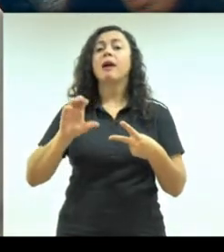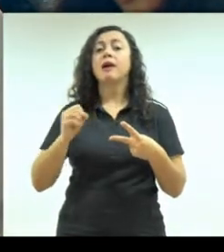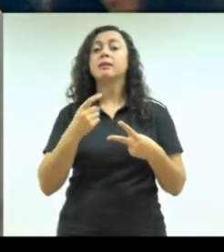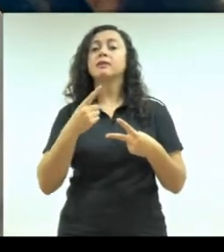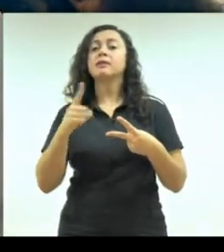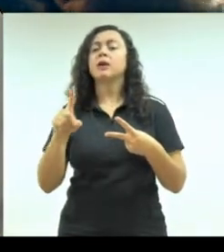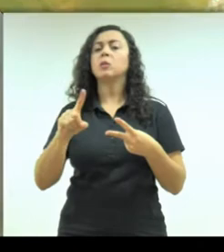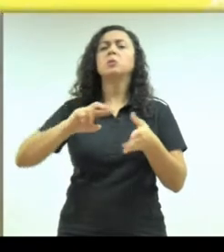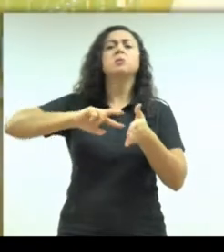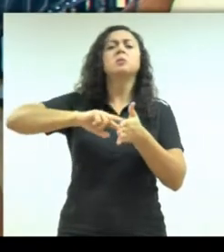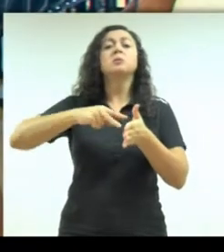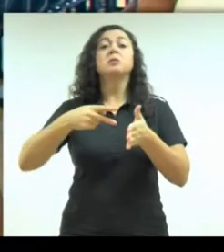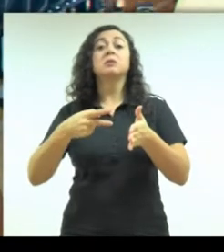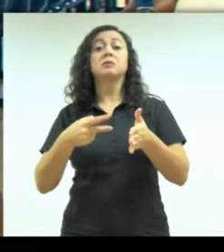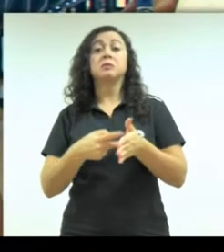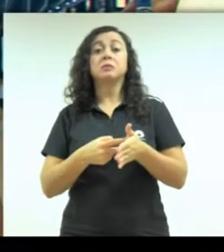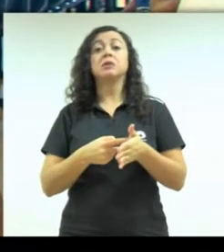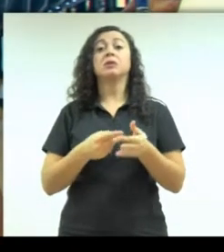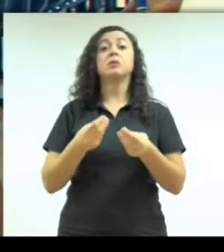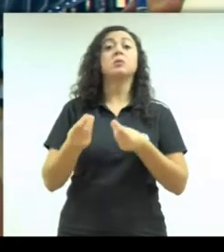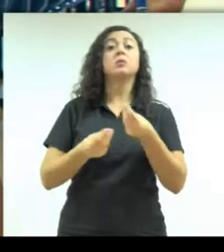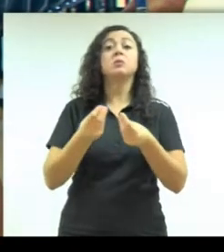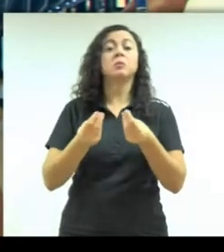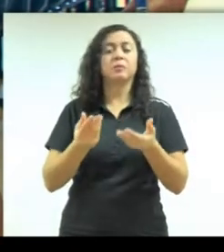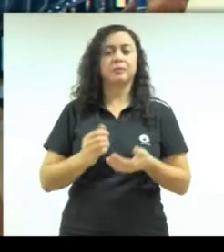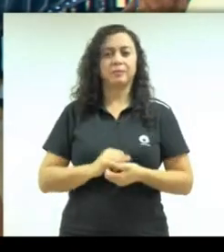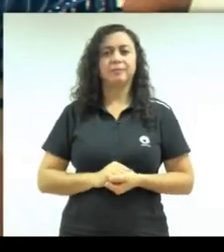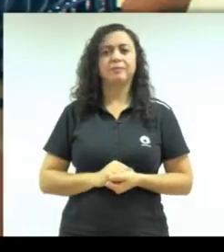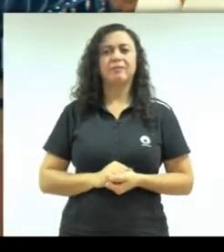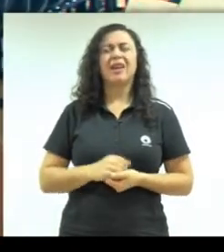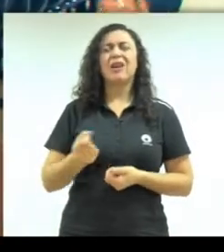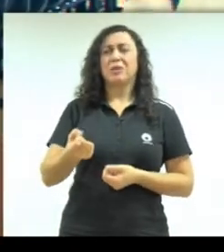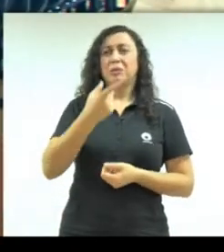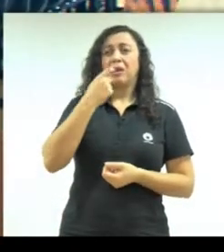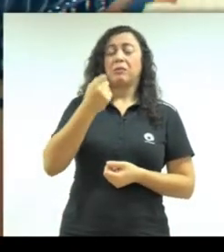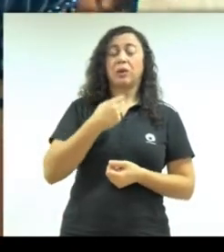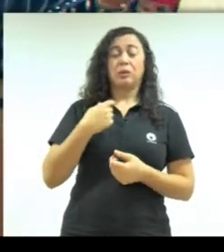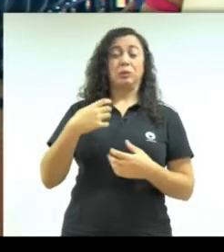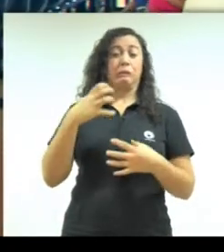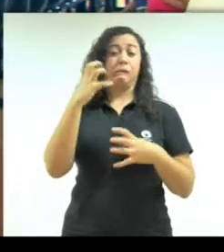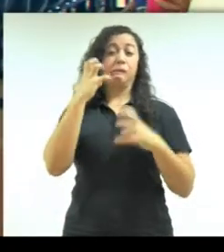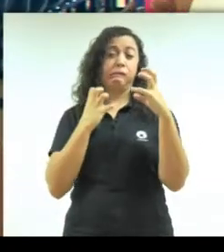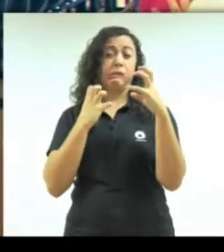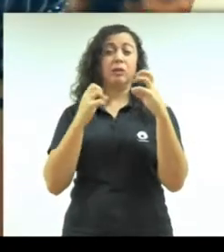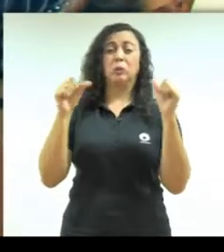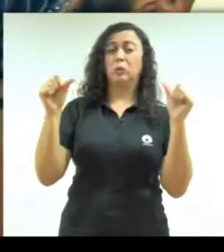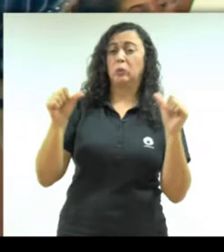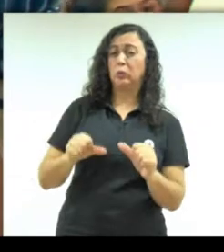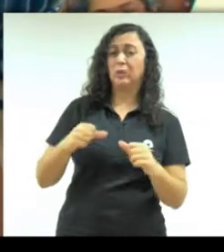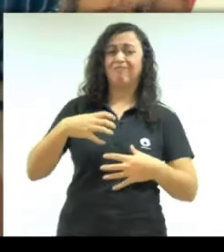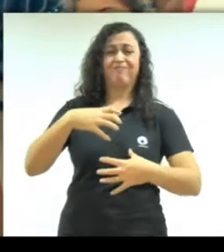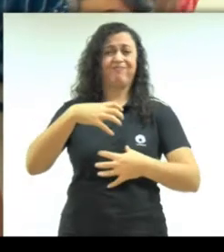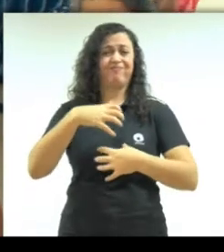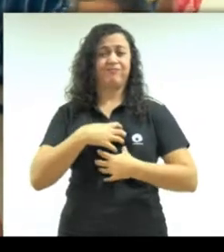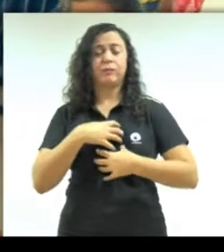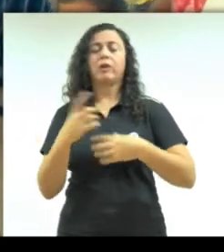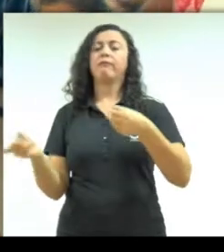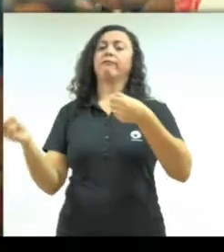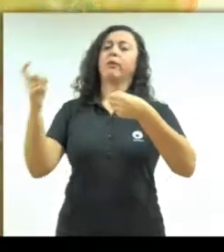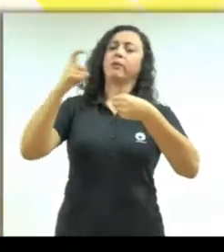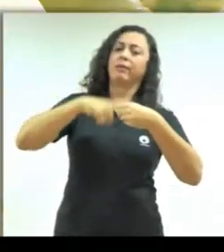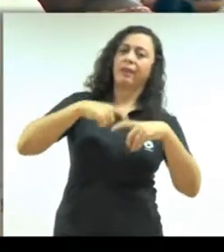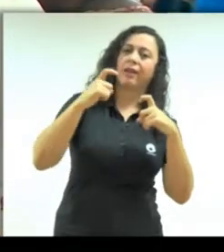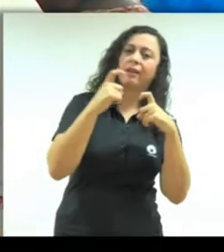adversa a esse medicamento. Um comprimido só que eu tomei fez mal, eu fiquei deformada. Aí eu voltei no